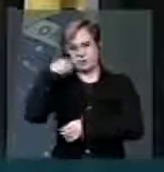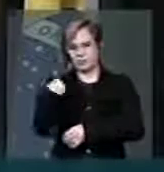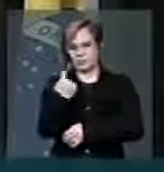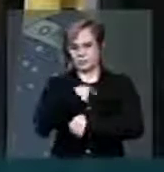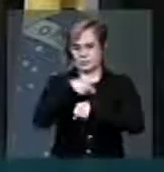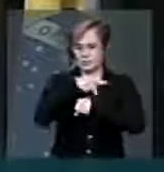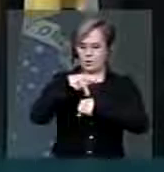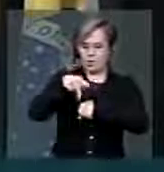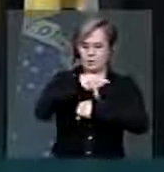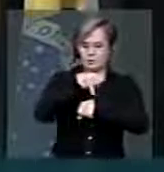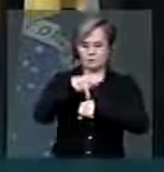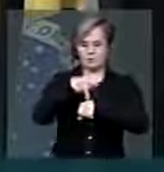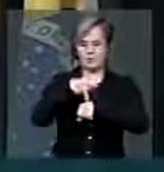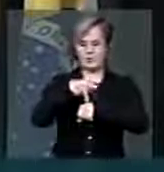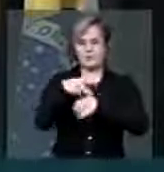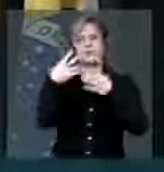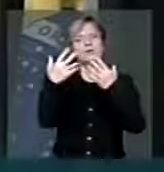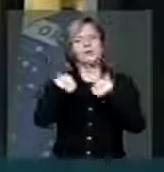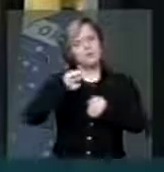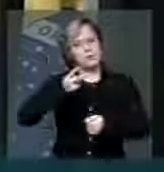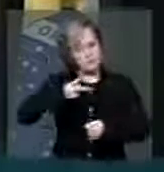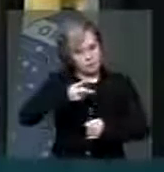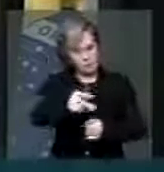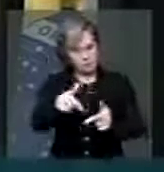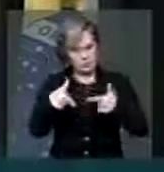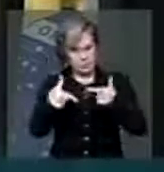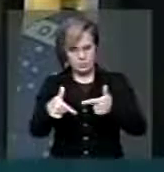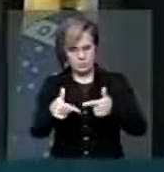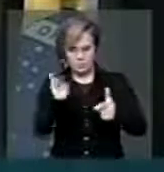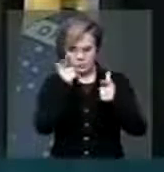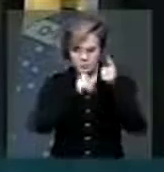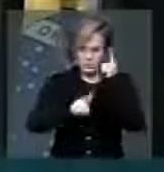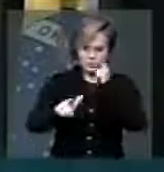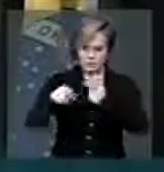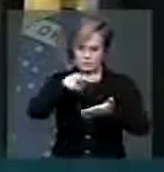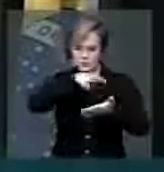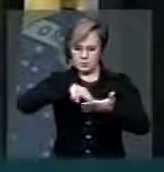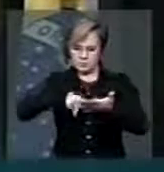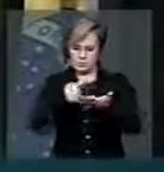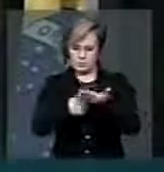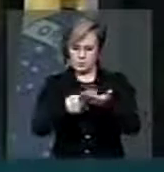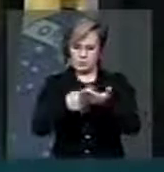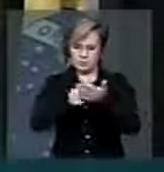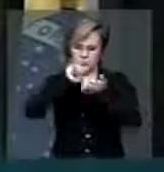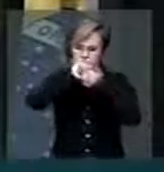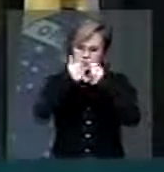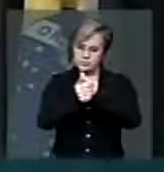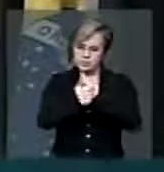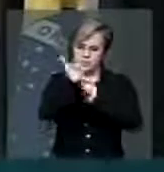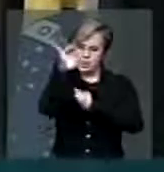país, e vamos continuar lutando para que se faça uma revisão do pacto federativo. Obrigado, presidente.